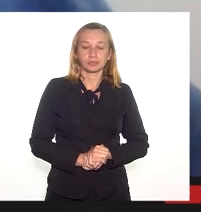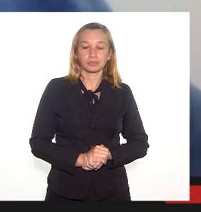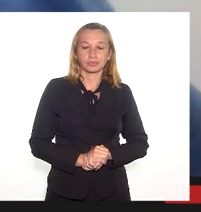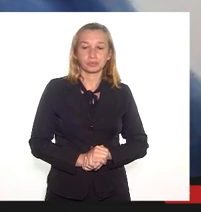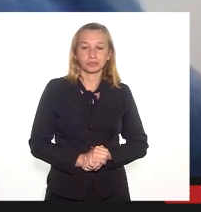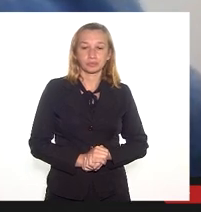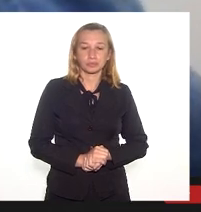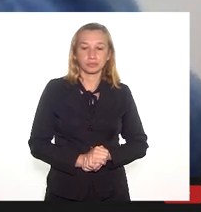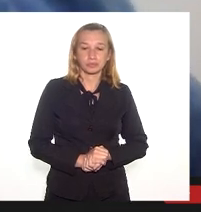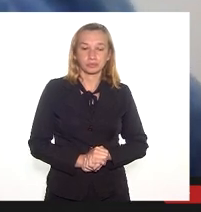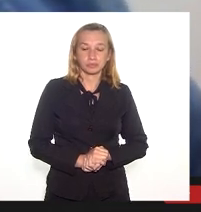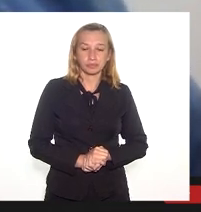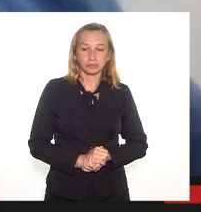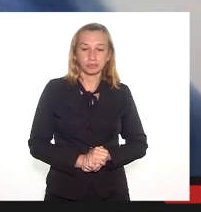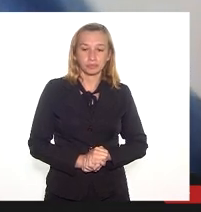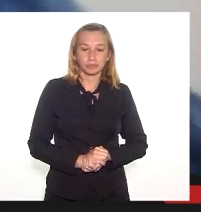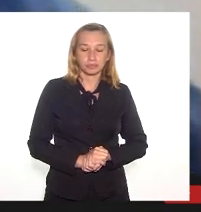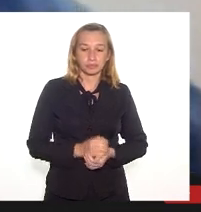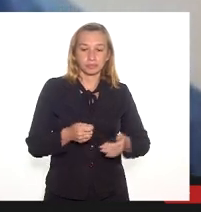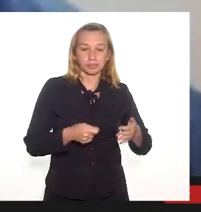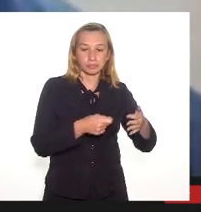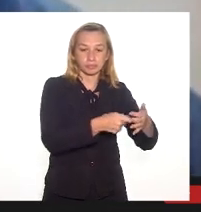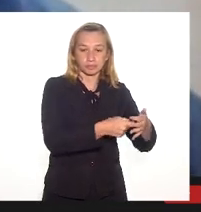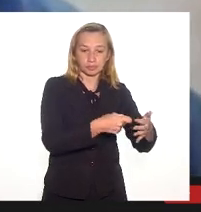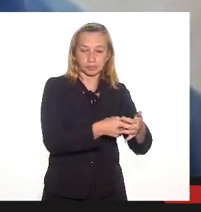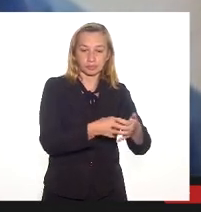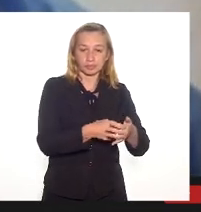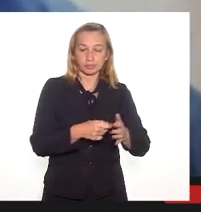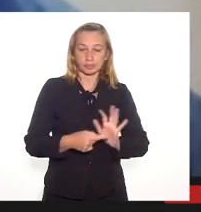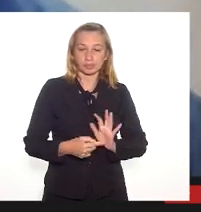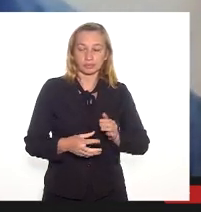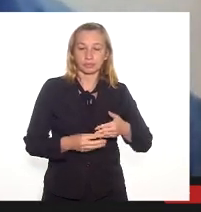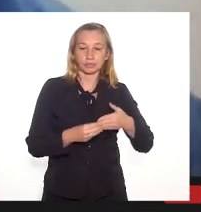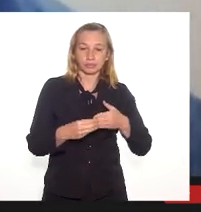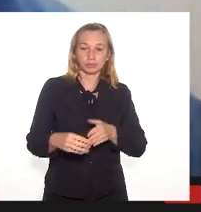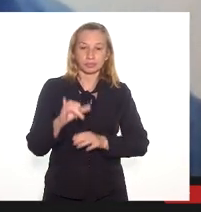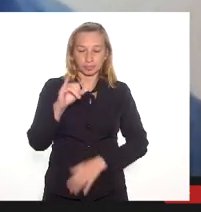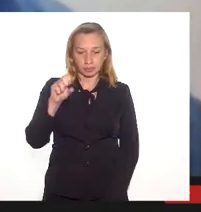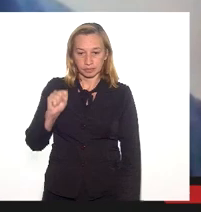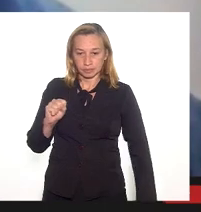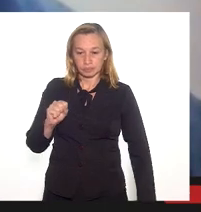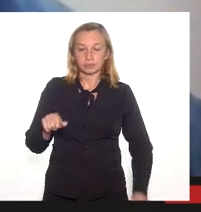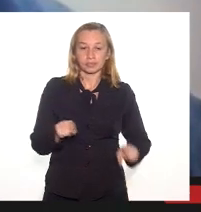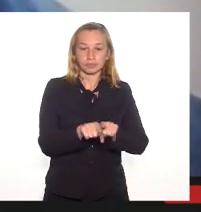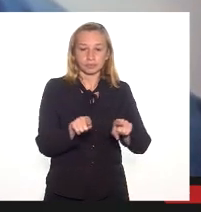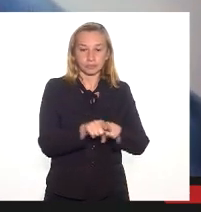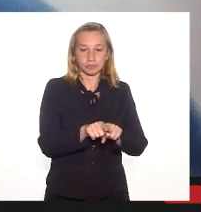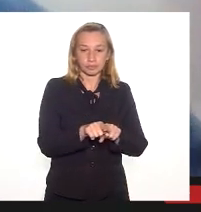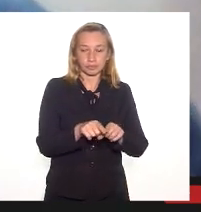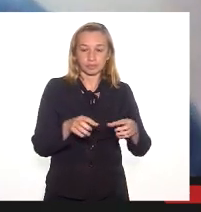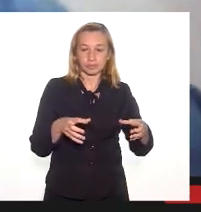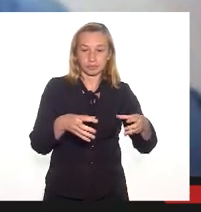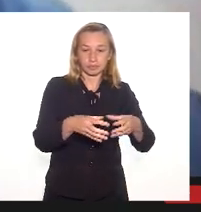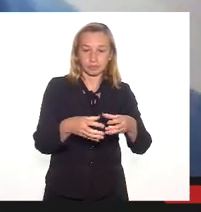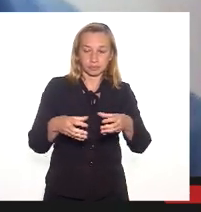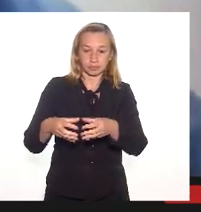A presente demanda, ela foi encaminhada para a presidência do INEA, e para os setores de licenciamento, o GERLI,